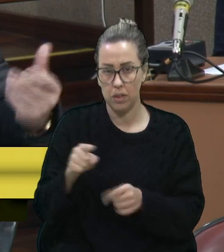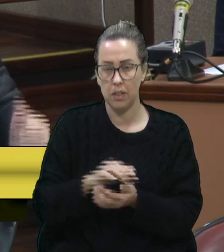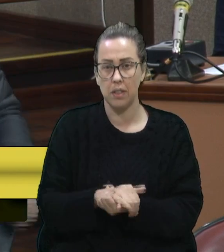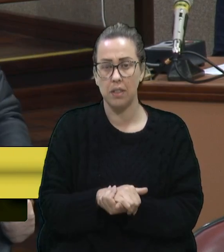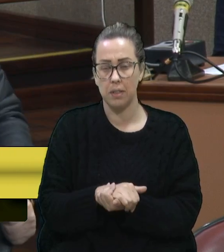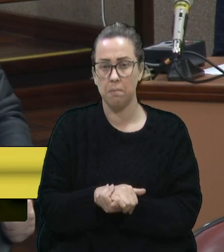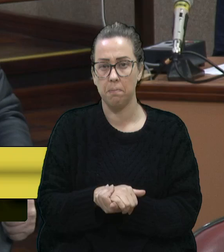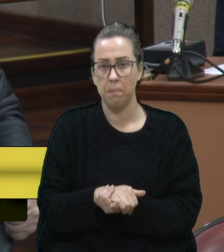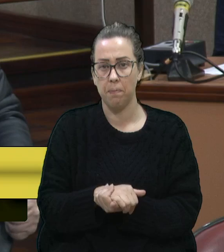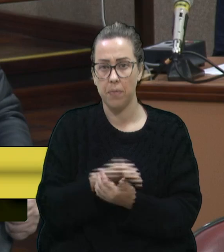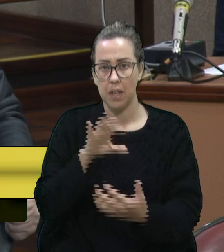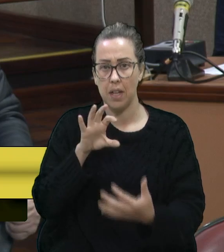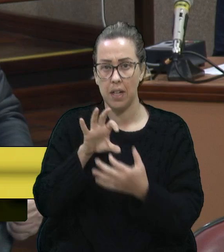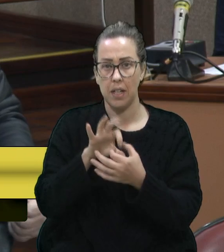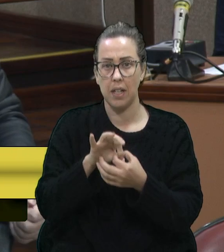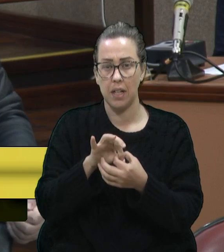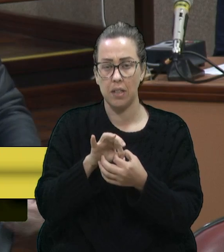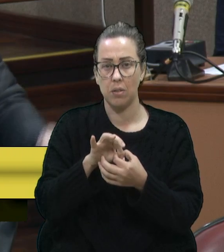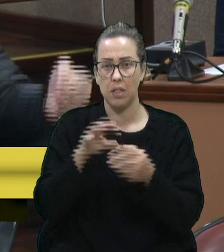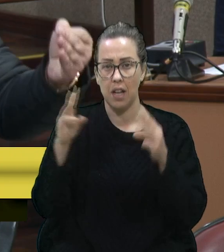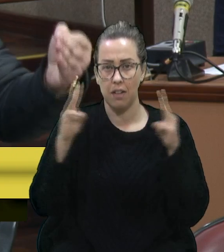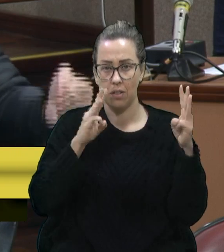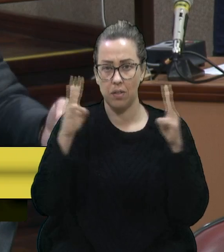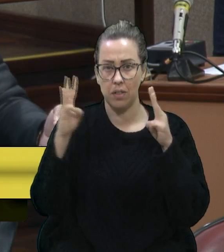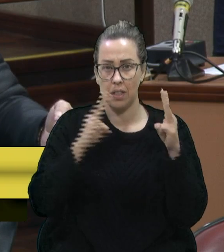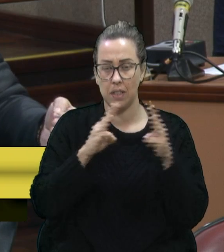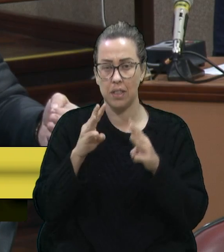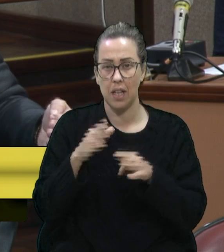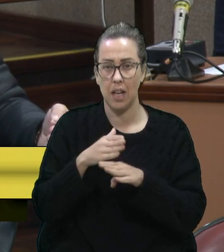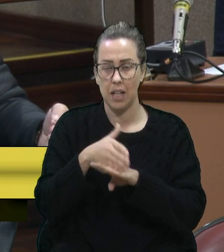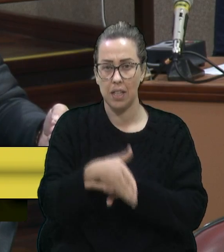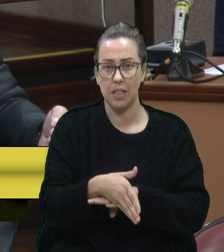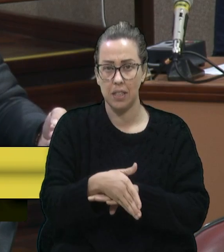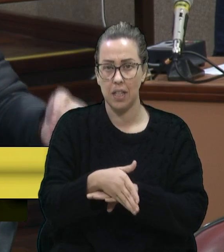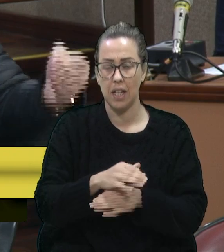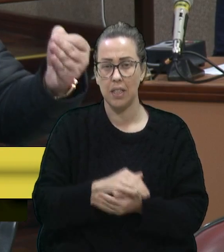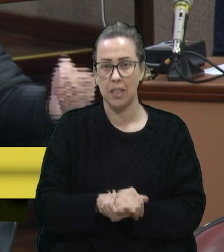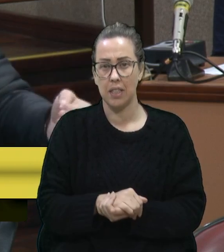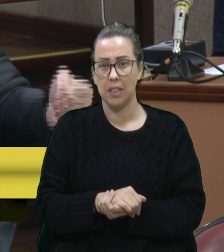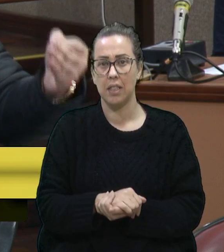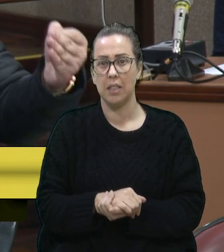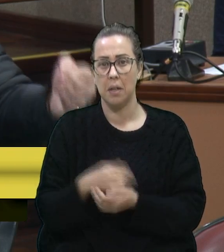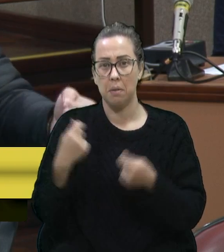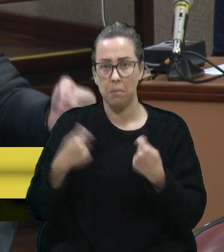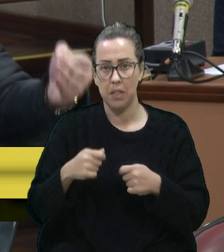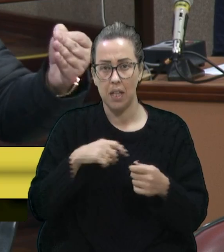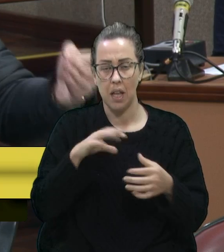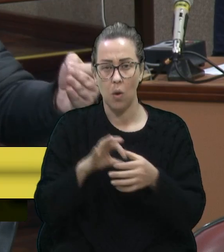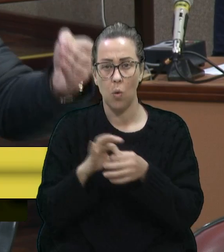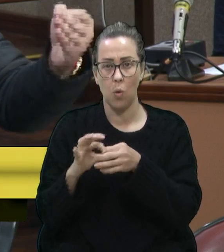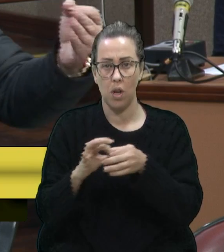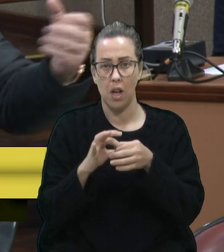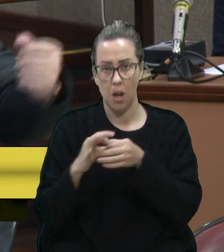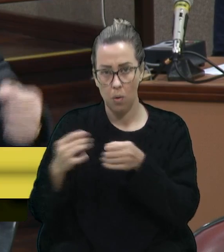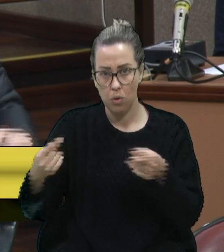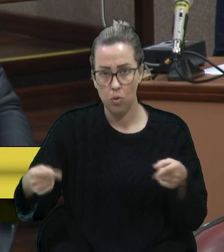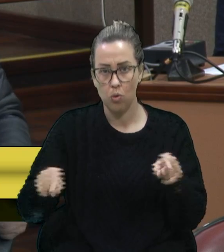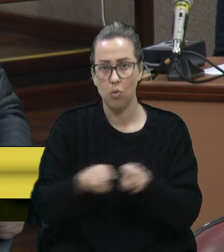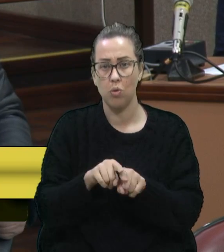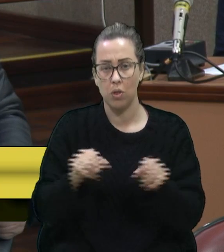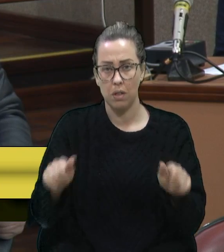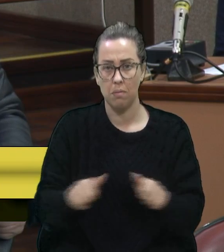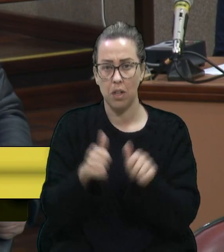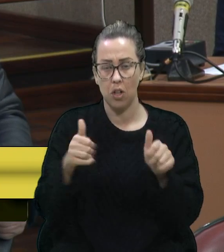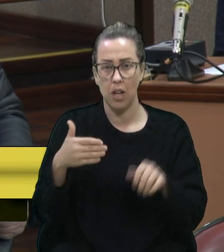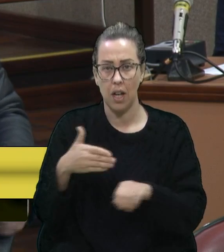diretamente ligado ao pessoal das vans, que aquela entrada do BIF, a gente tem que ter união, pegar junto, e nós precisamos melhorar